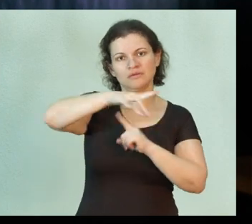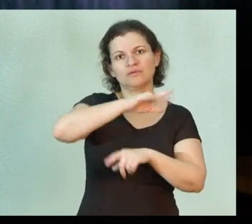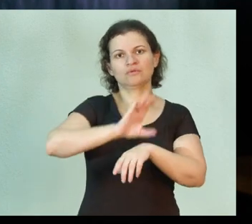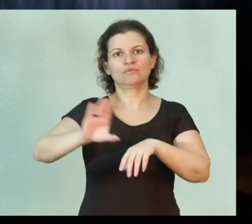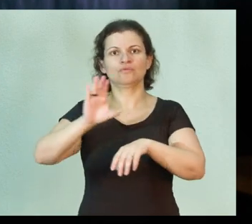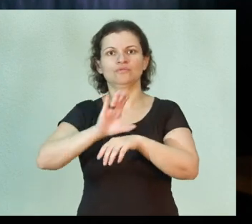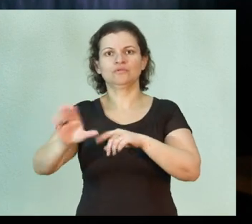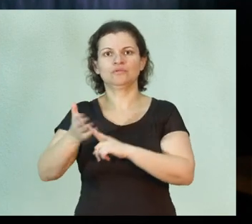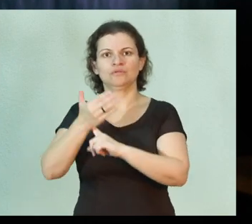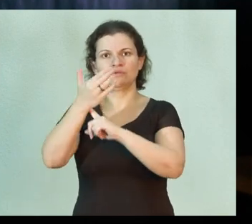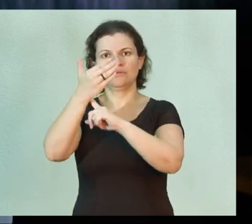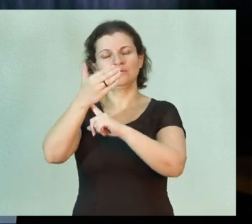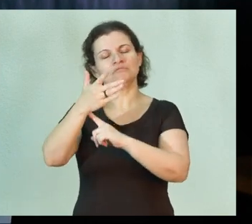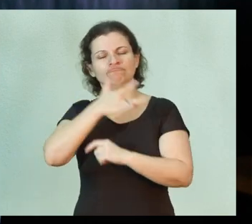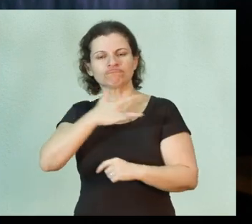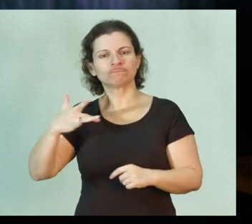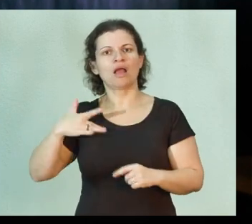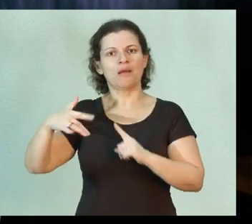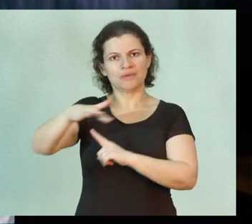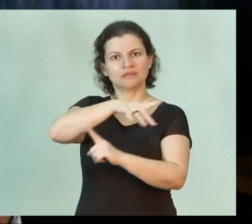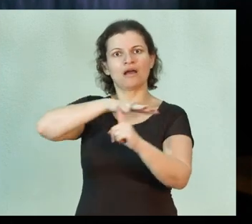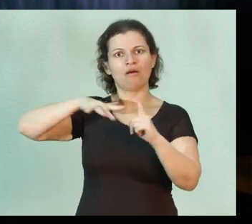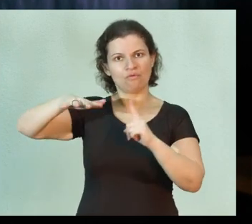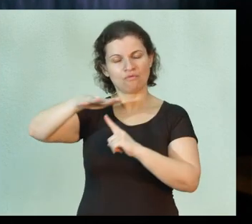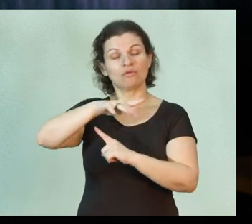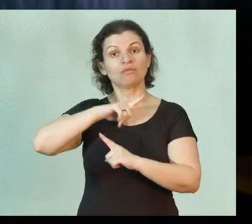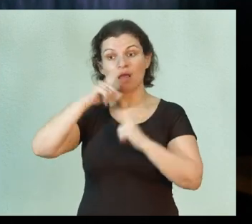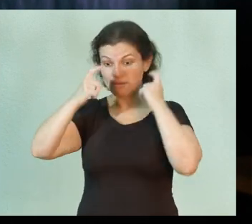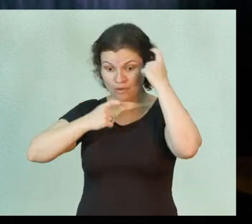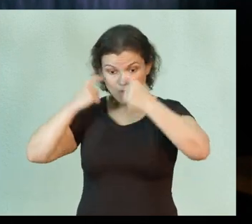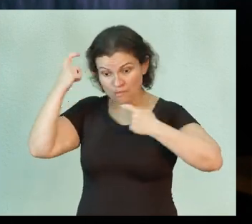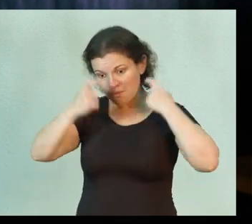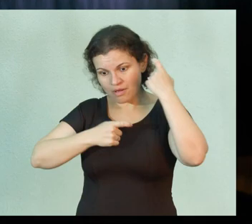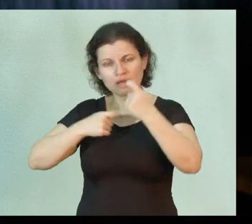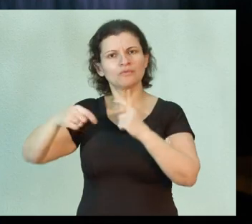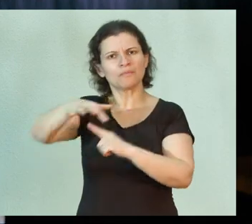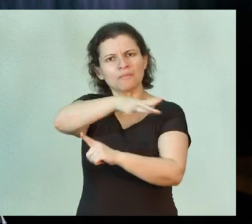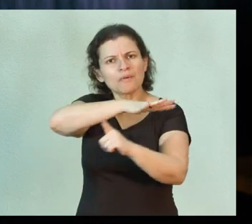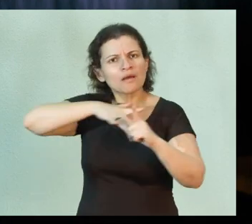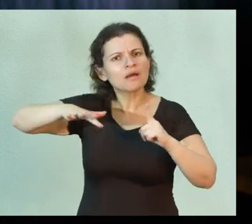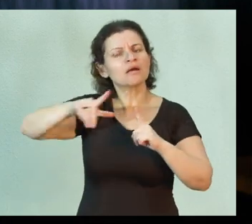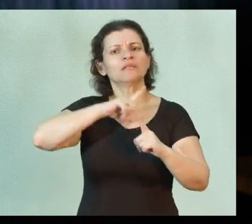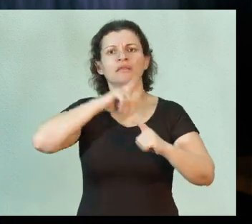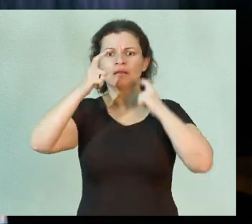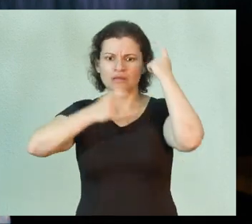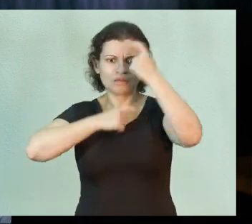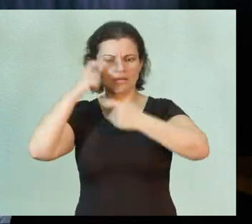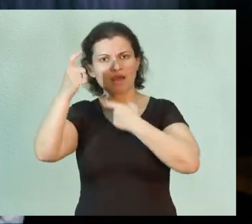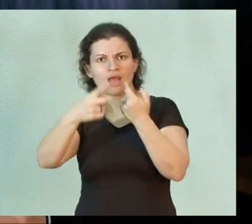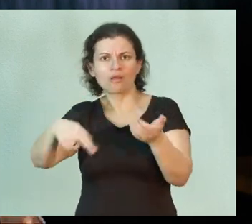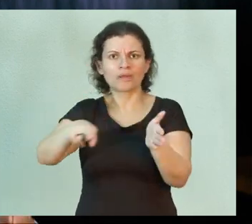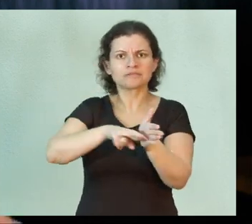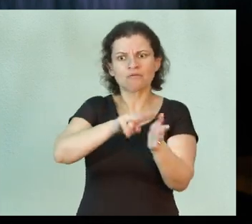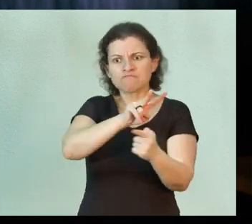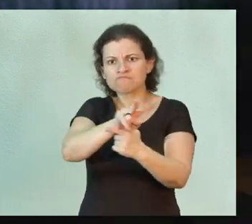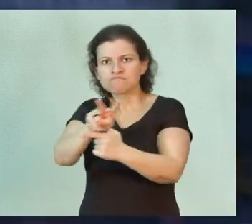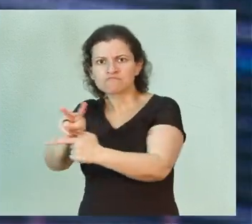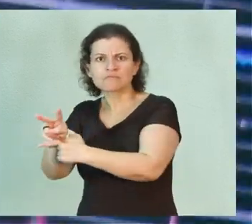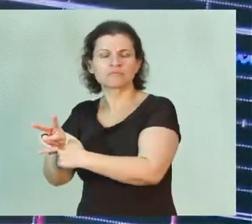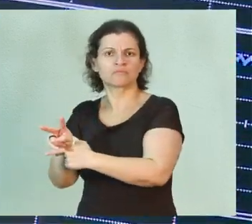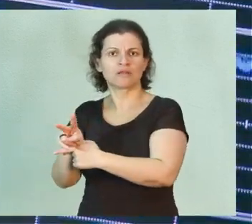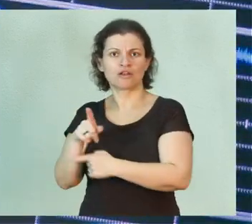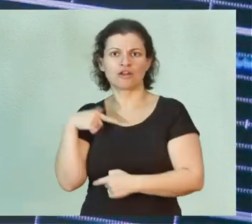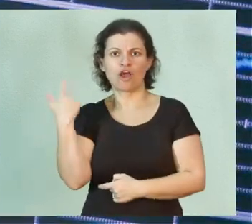tecnologia e saneamento ambiental, que são cursos que estão preocupados com o meio ambiente, estão preocupados com a recuperação, com a preservação